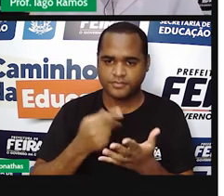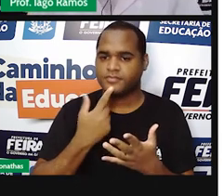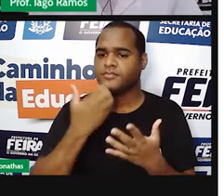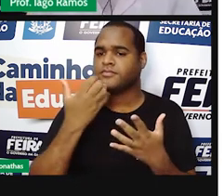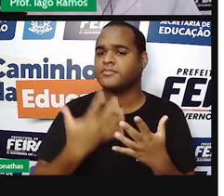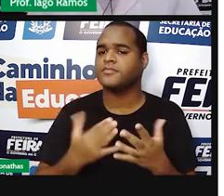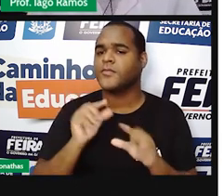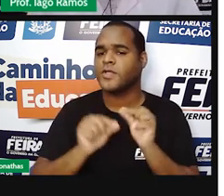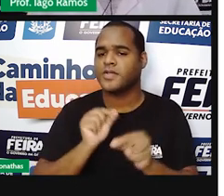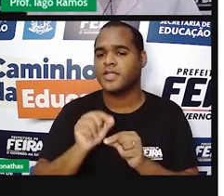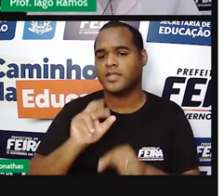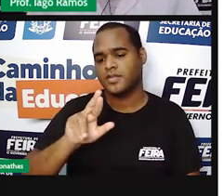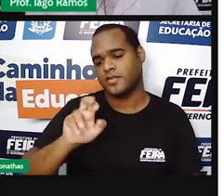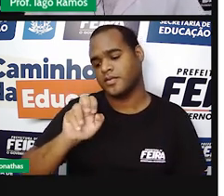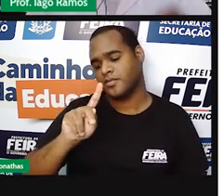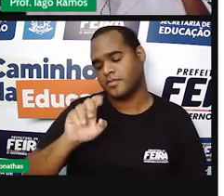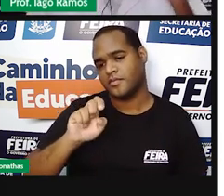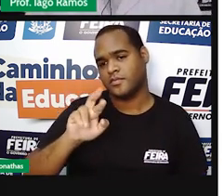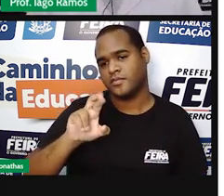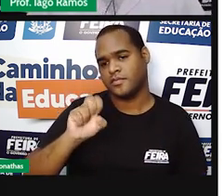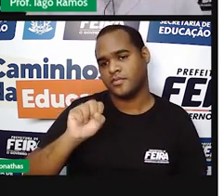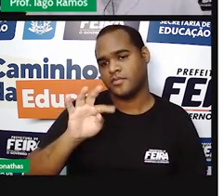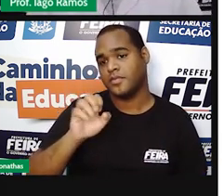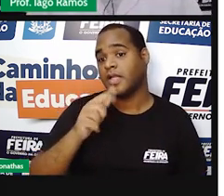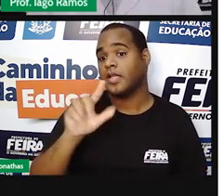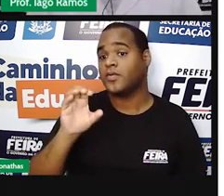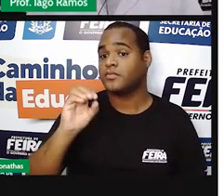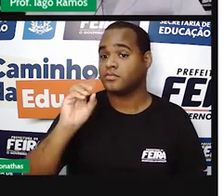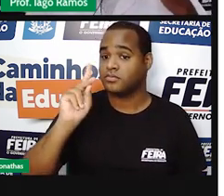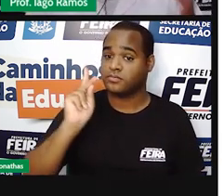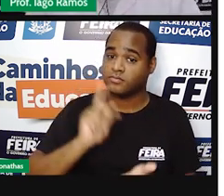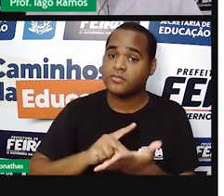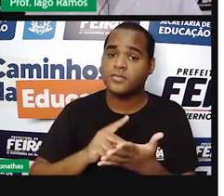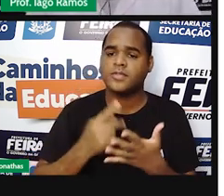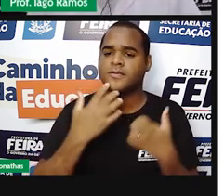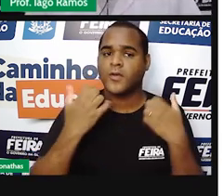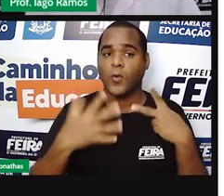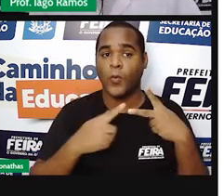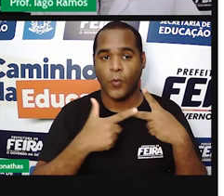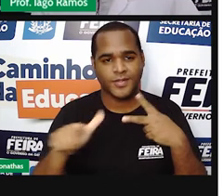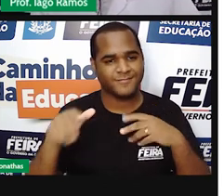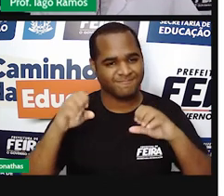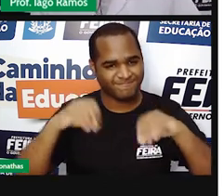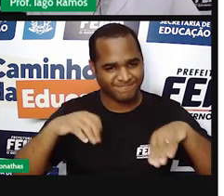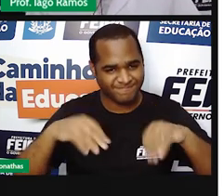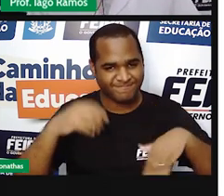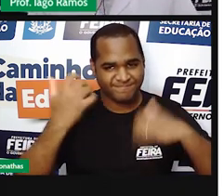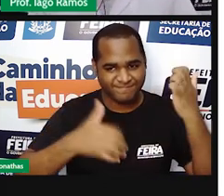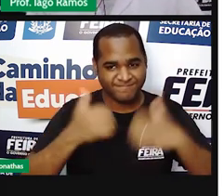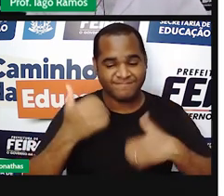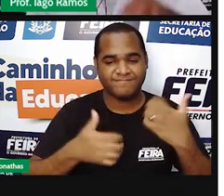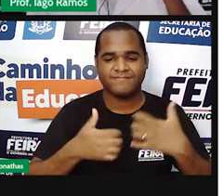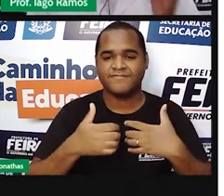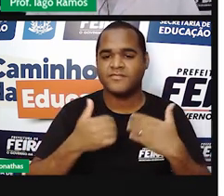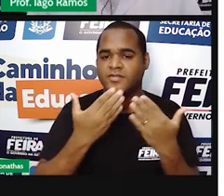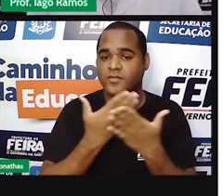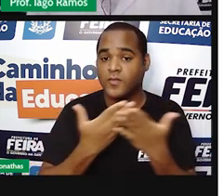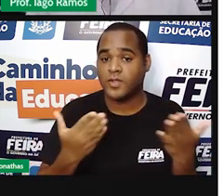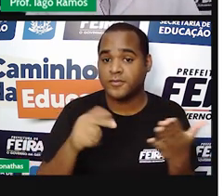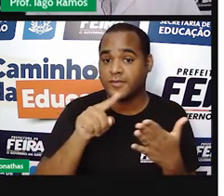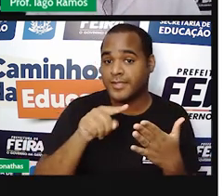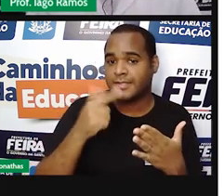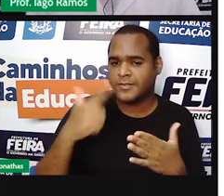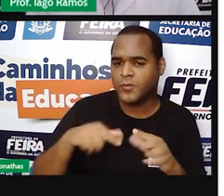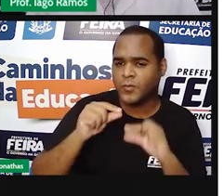formas de representar números reais. Que não acaba aqui, como eu já disse. Próxima aula tem mais. Só que, depois